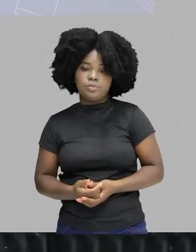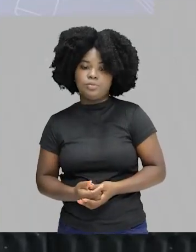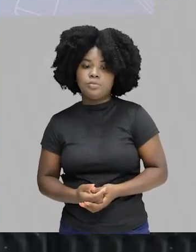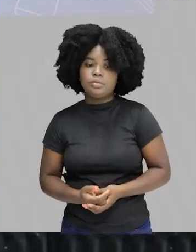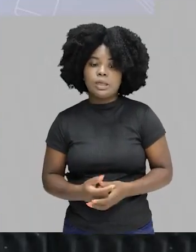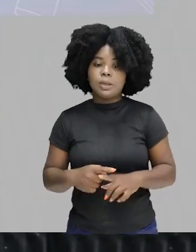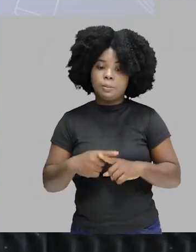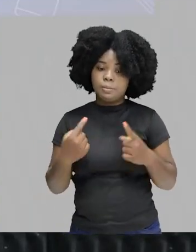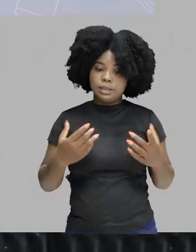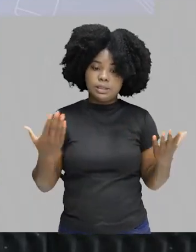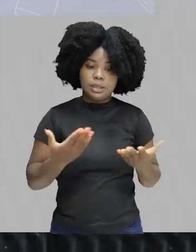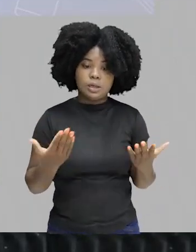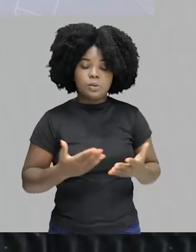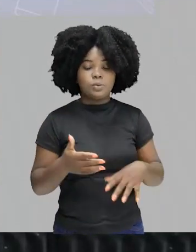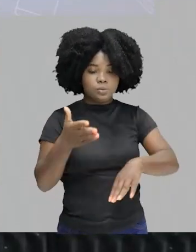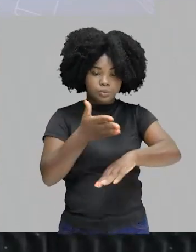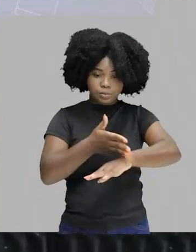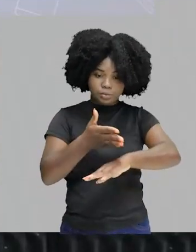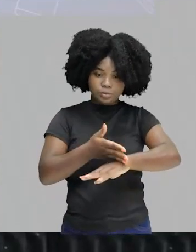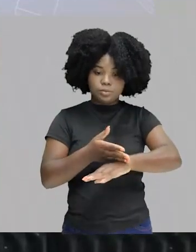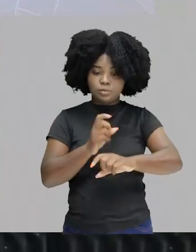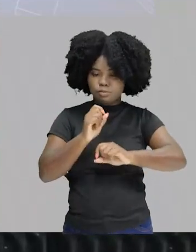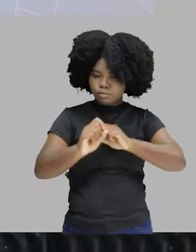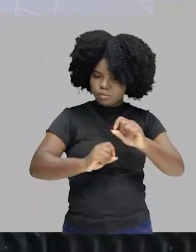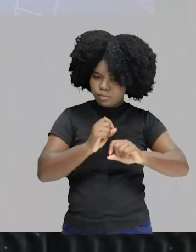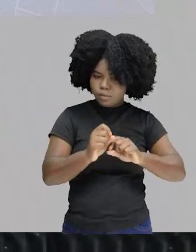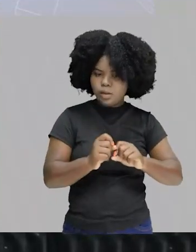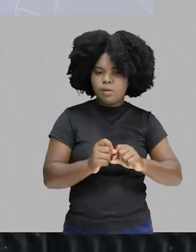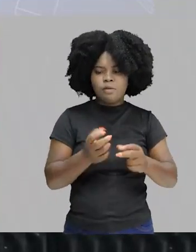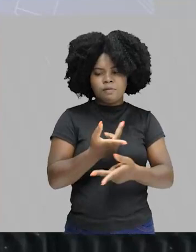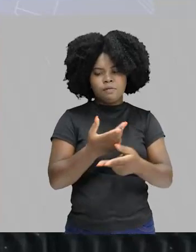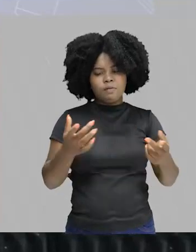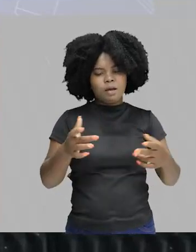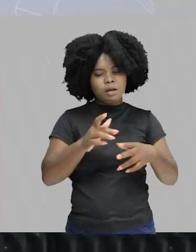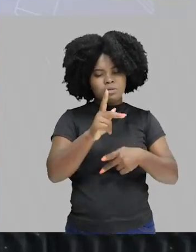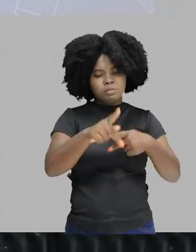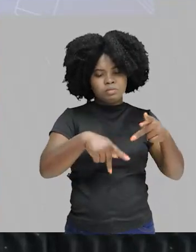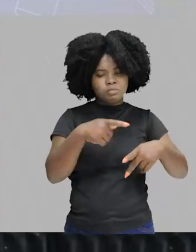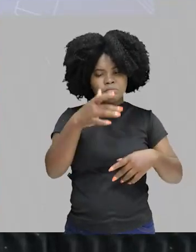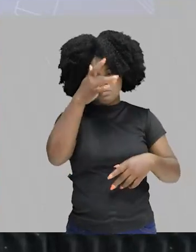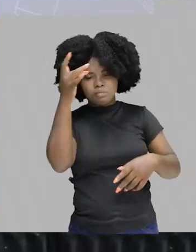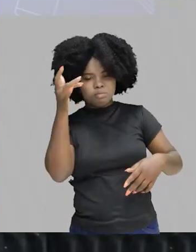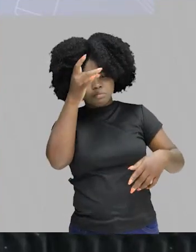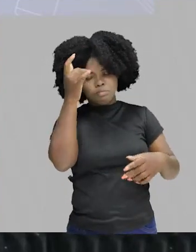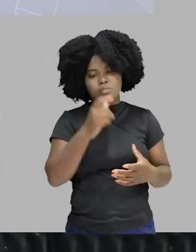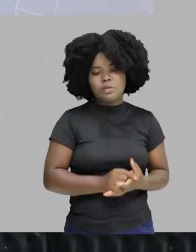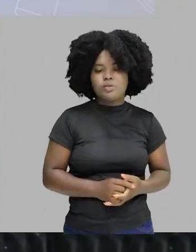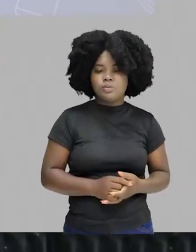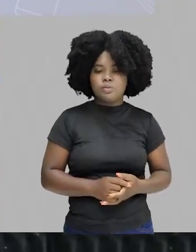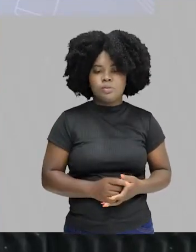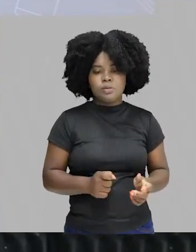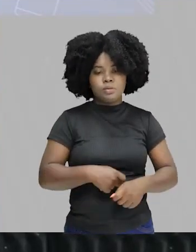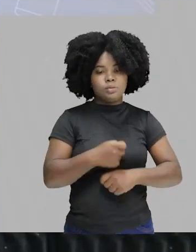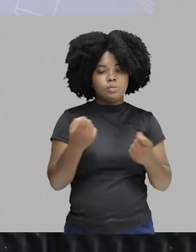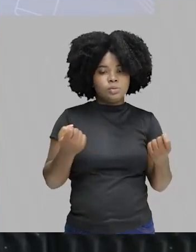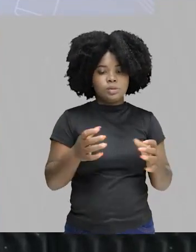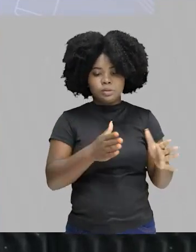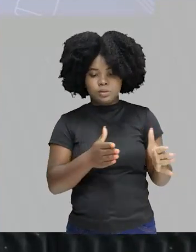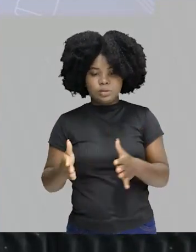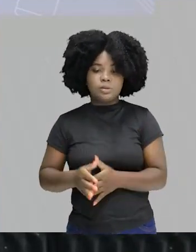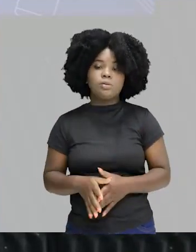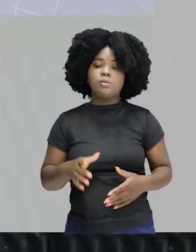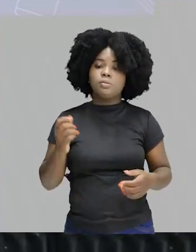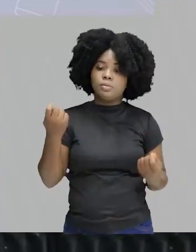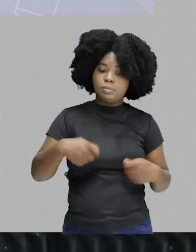No nosso caso aí, na modernidade, contemporaneidade, é muita gente. Não dá para fazer esse processo. Então, nós precisamos eleger os